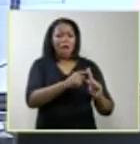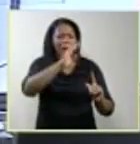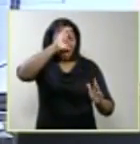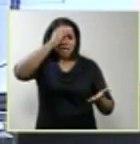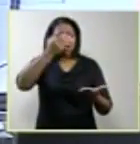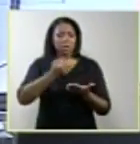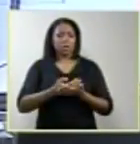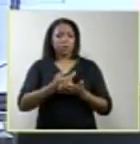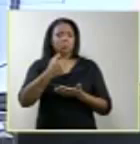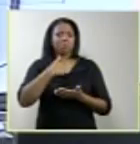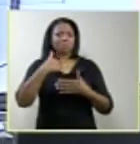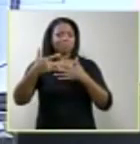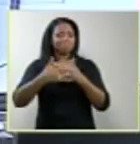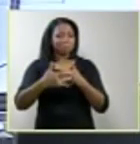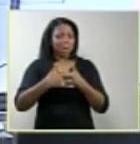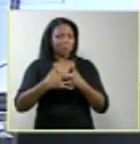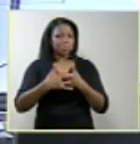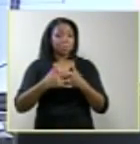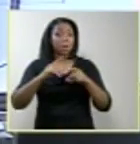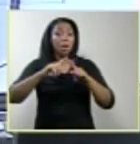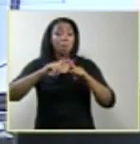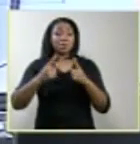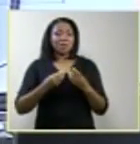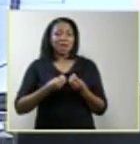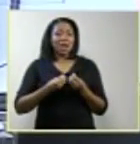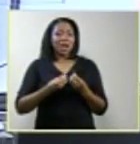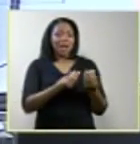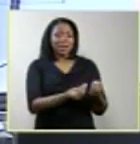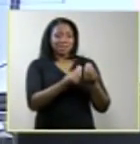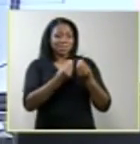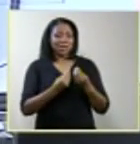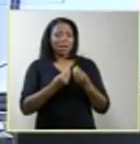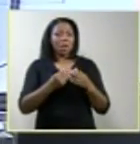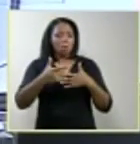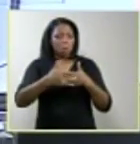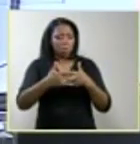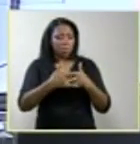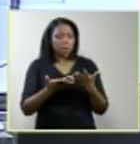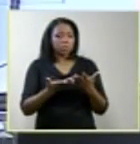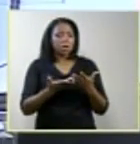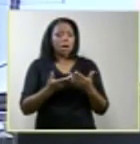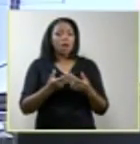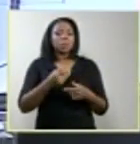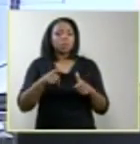nele, ela confia e ela entrega para o ginecologista a sua sorte.